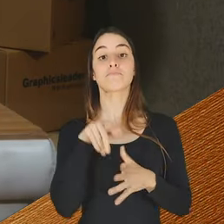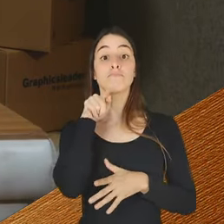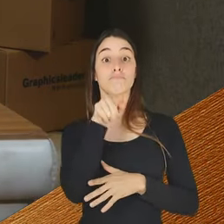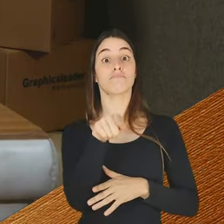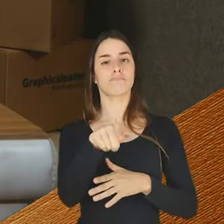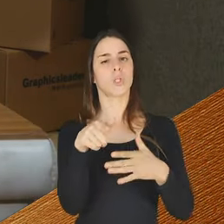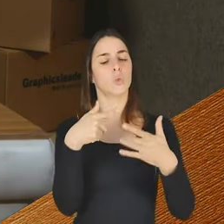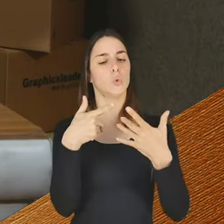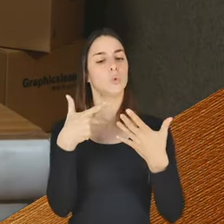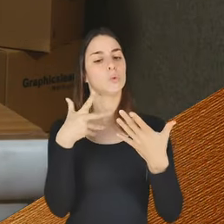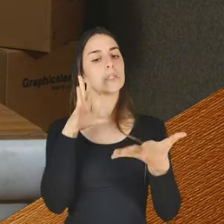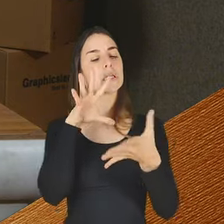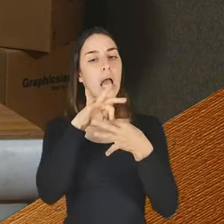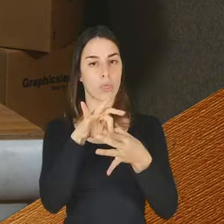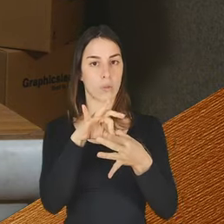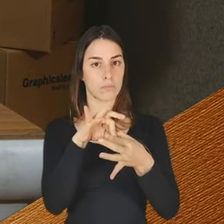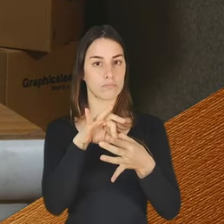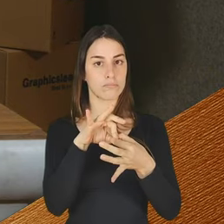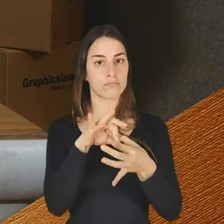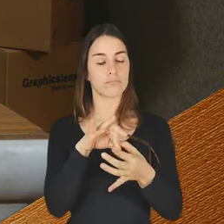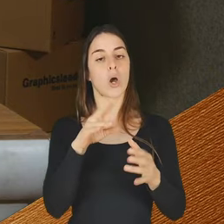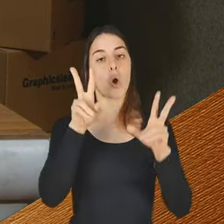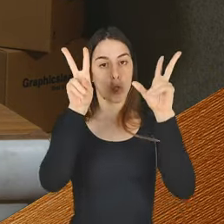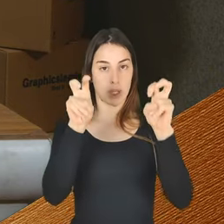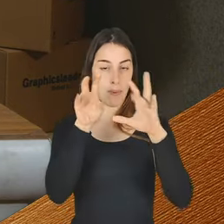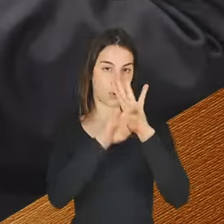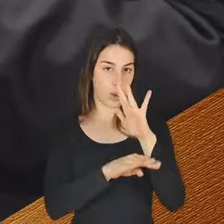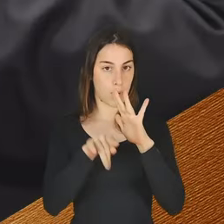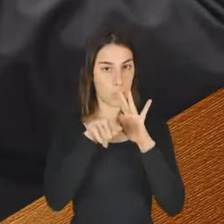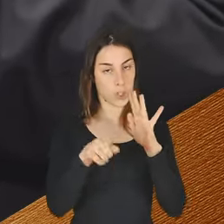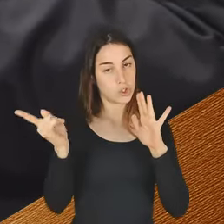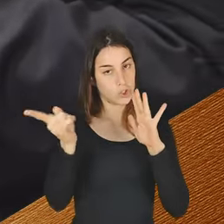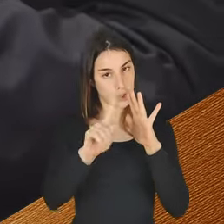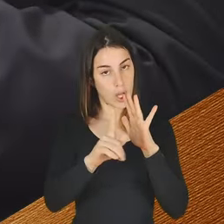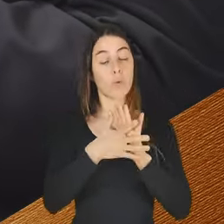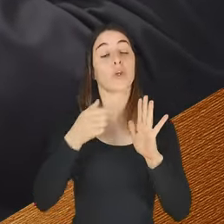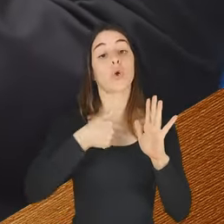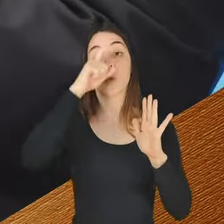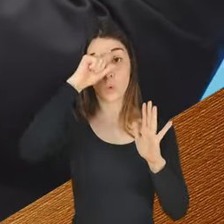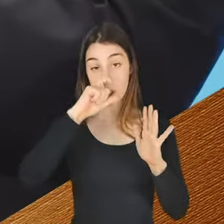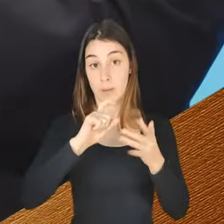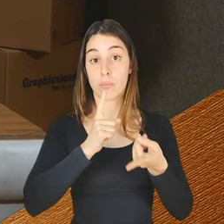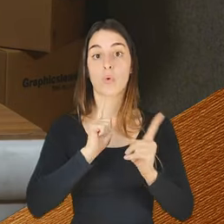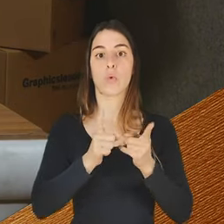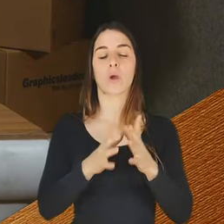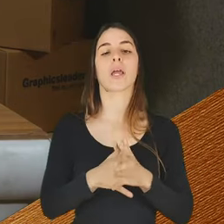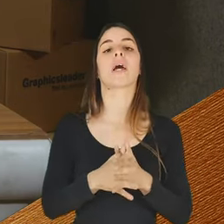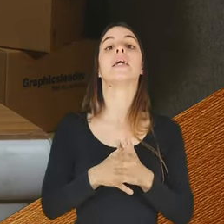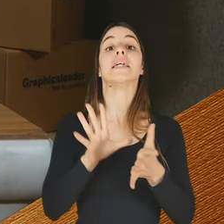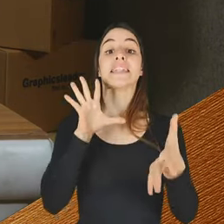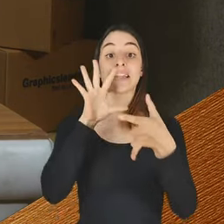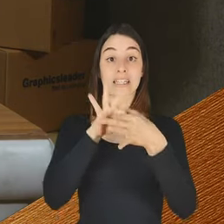está de todo relacionado com o tema do programa de hoje. Recordo e relembro que não está de todo